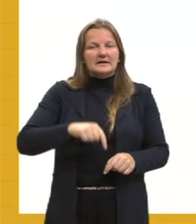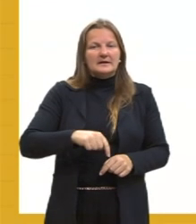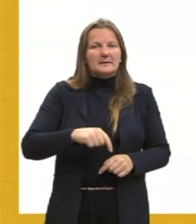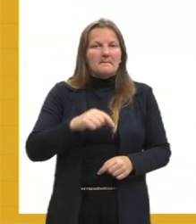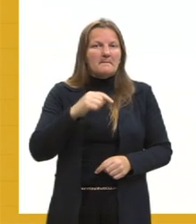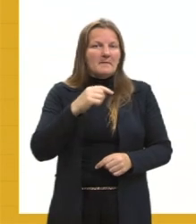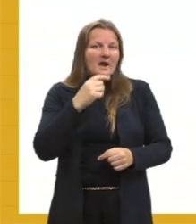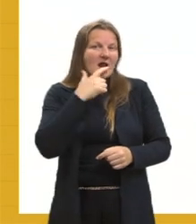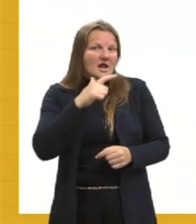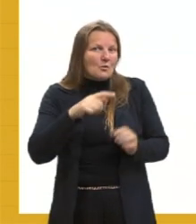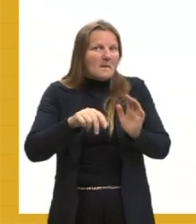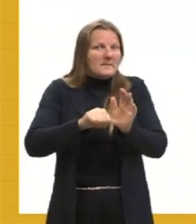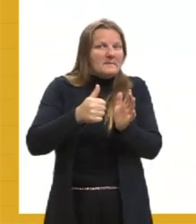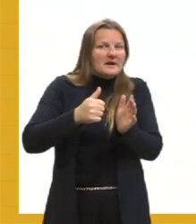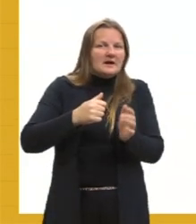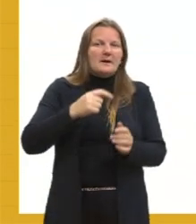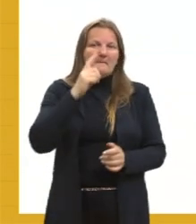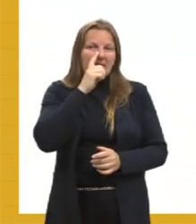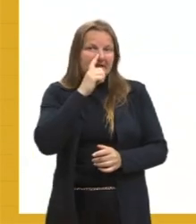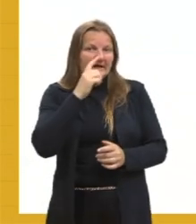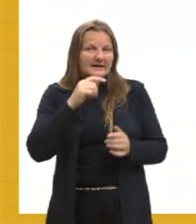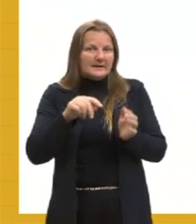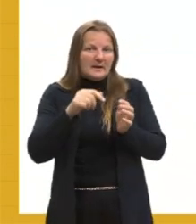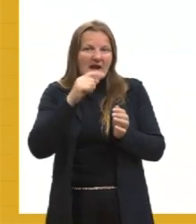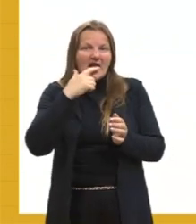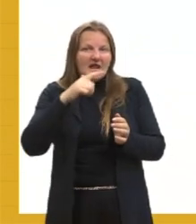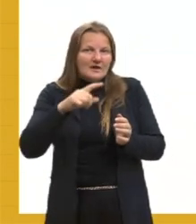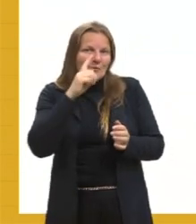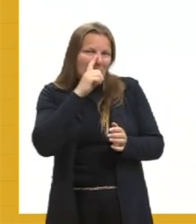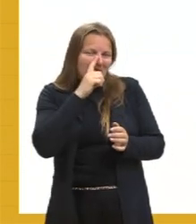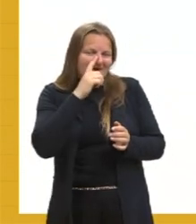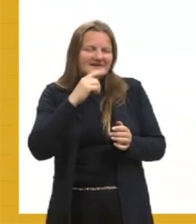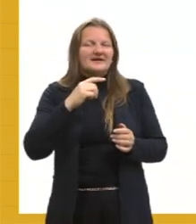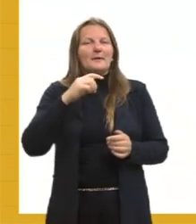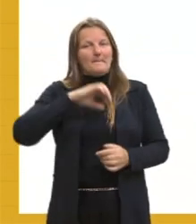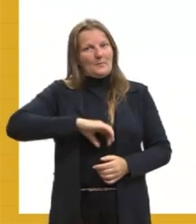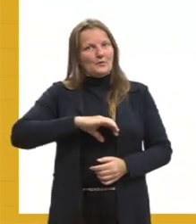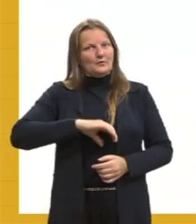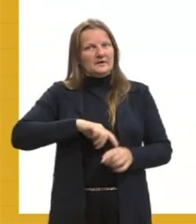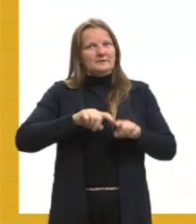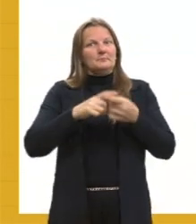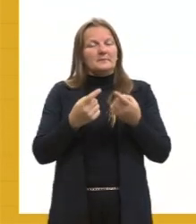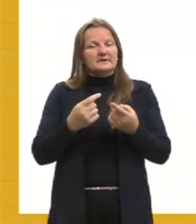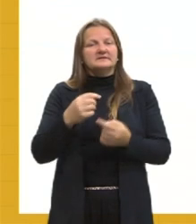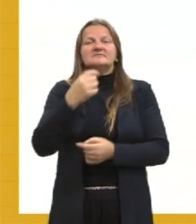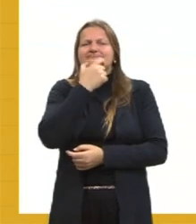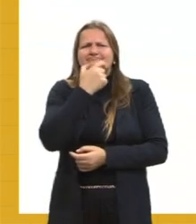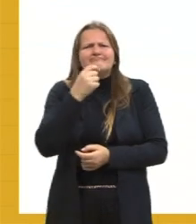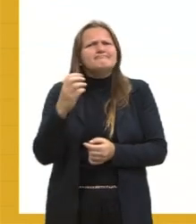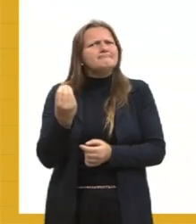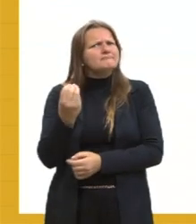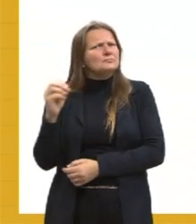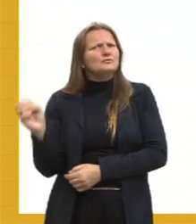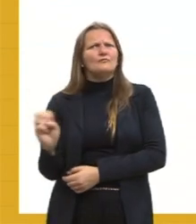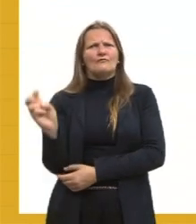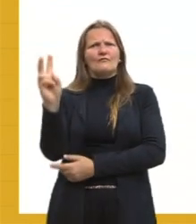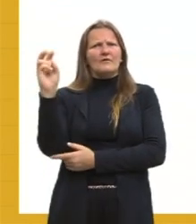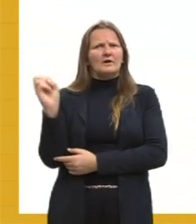o inglês, ele é muito valorizado aqui dentro. E existe uma posição